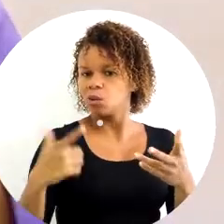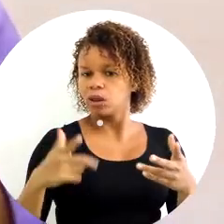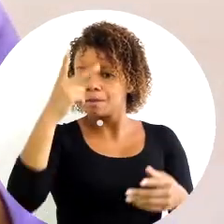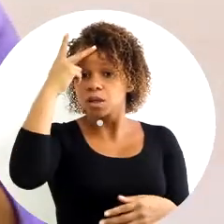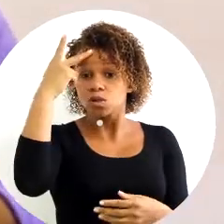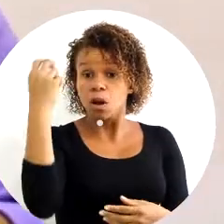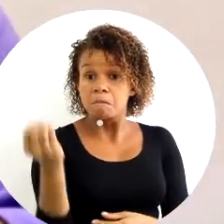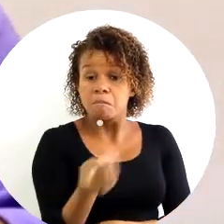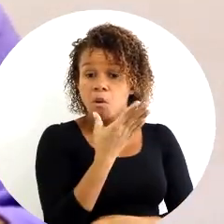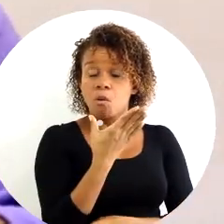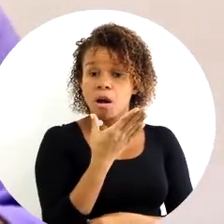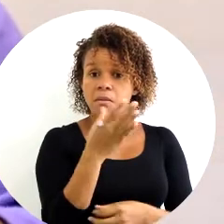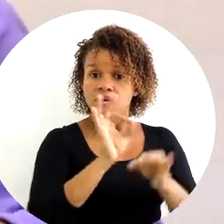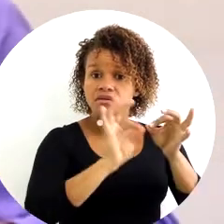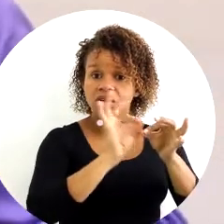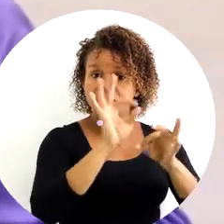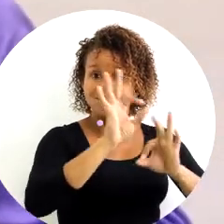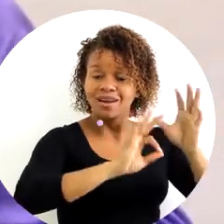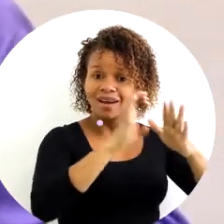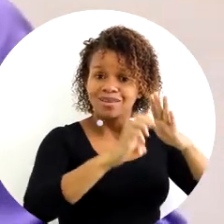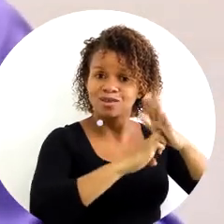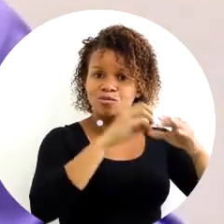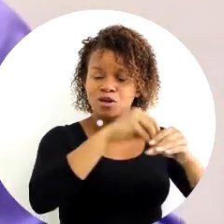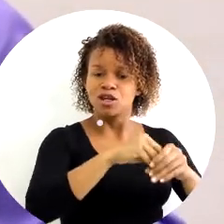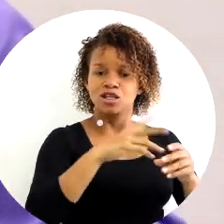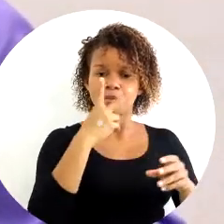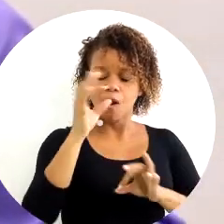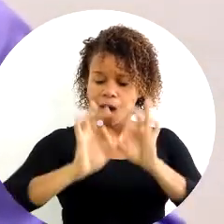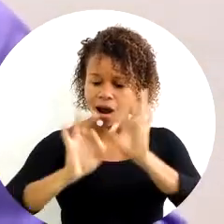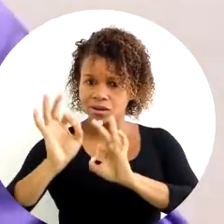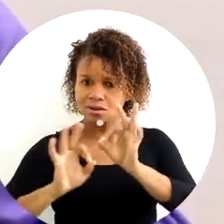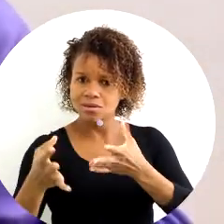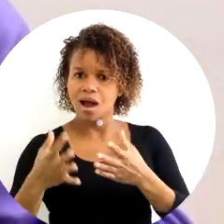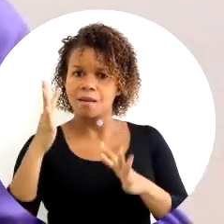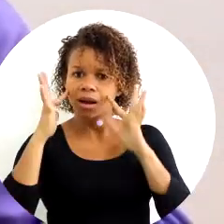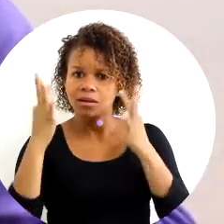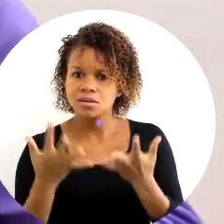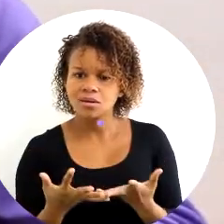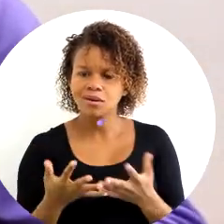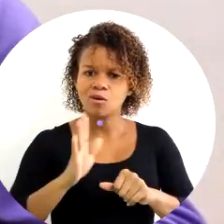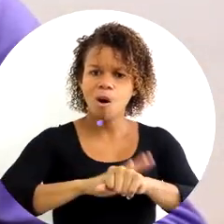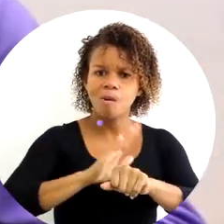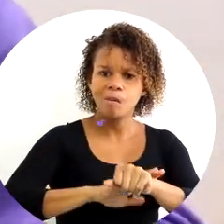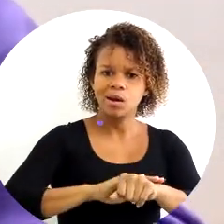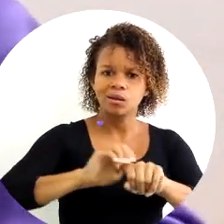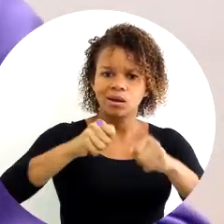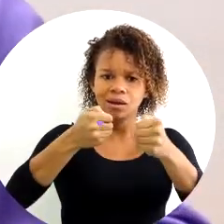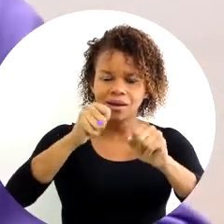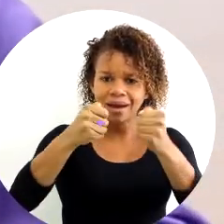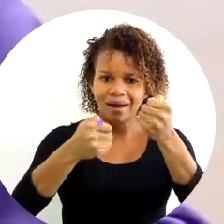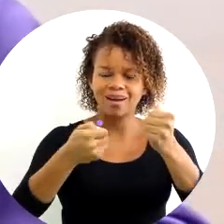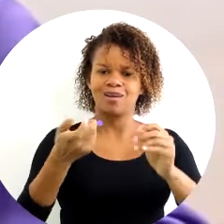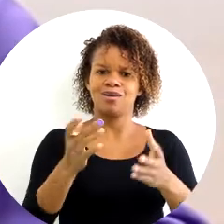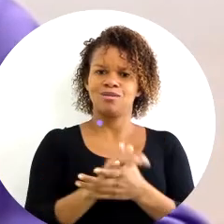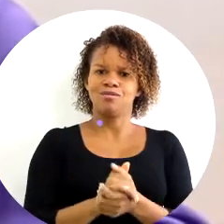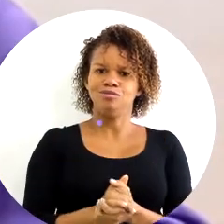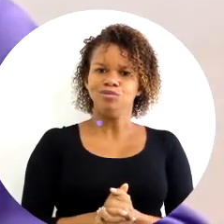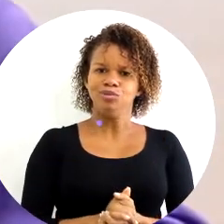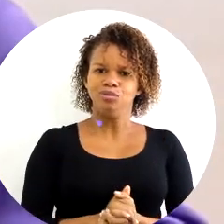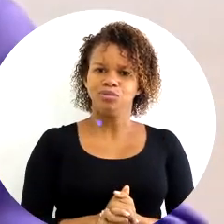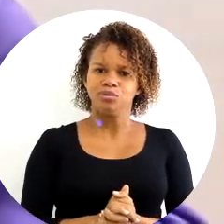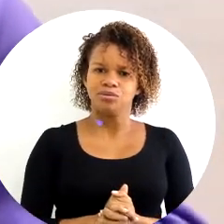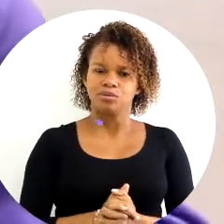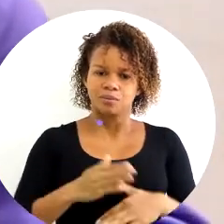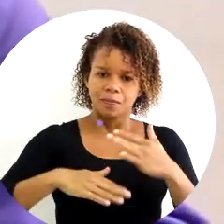tiverem boas pessoas para executarem isso, para fazer isso acontecer, para apertar os botões, para decidir que momento ligar a máquina, que momento desligar as máquinas.